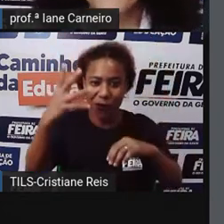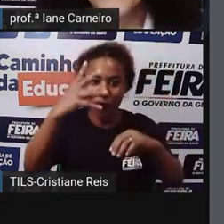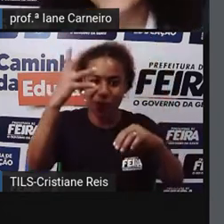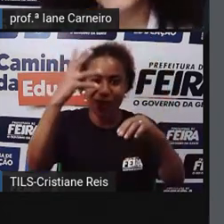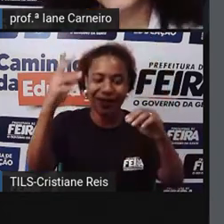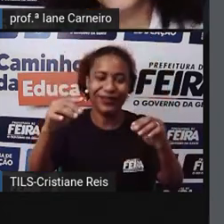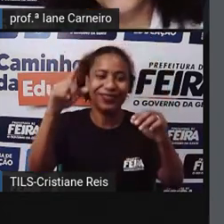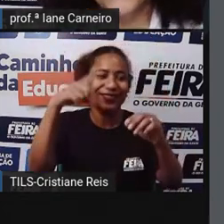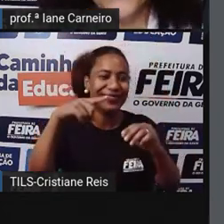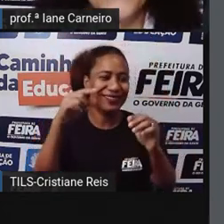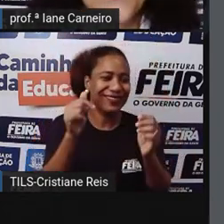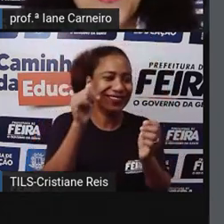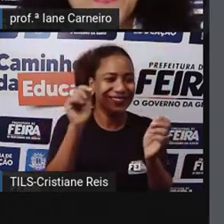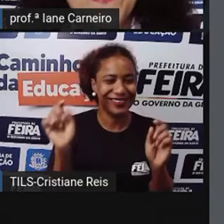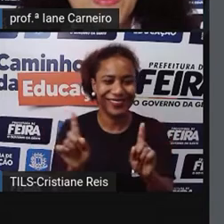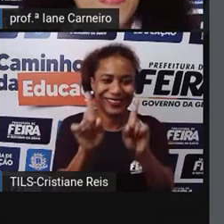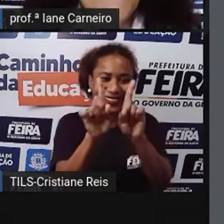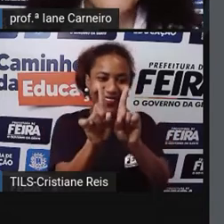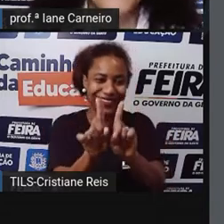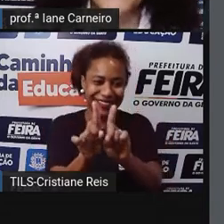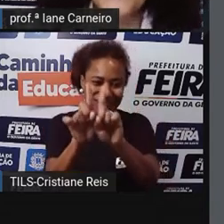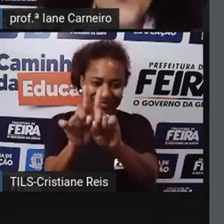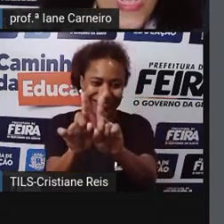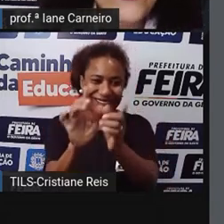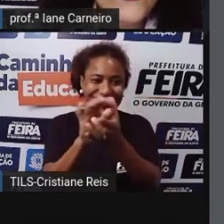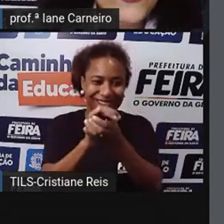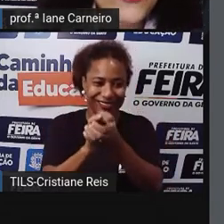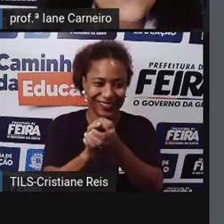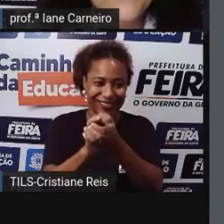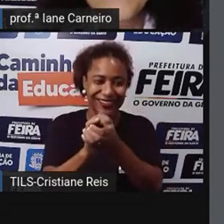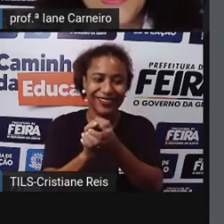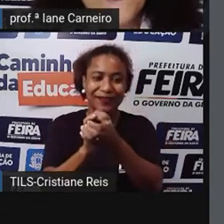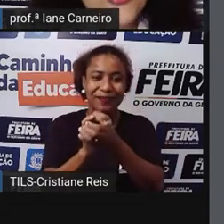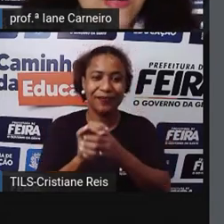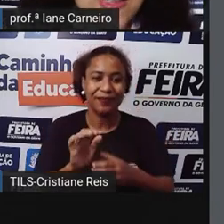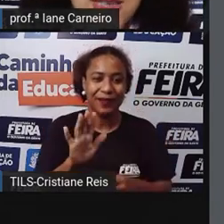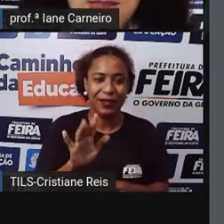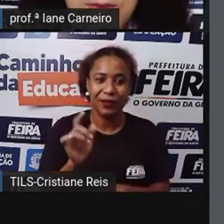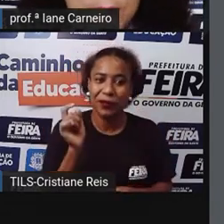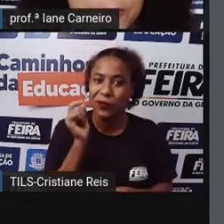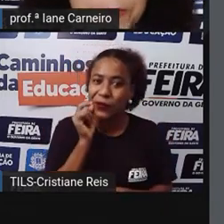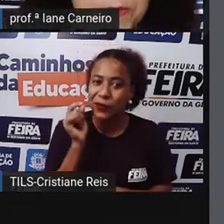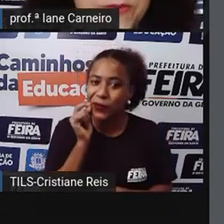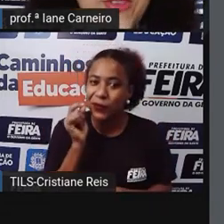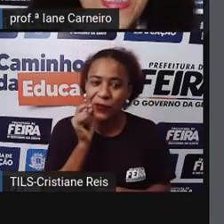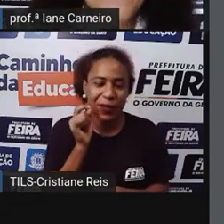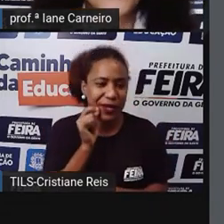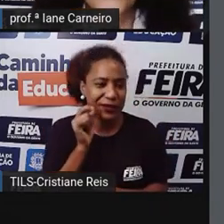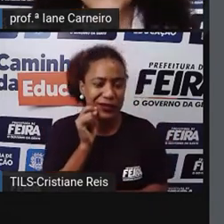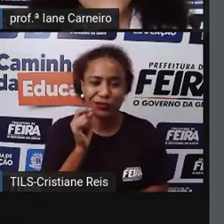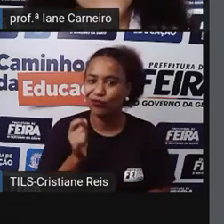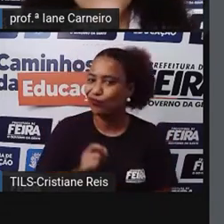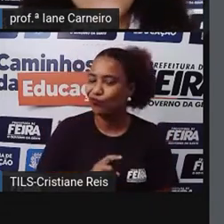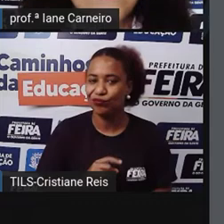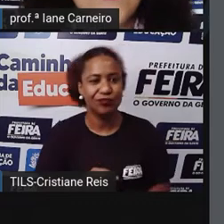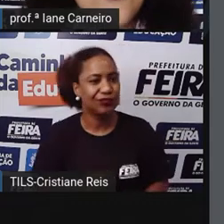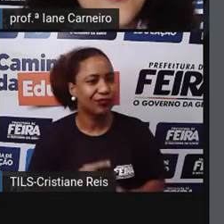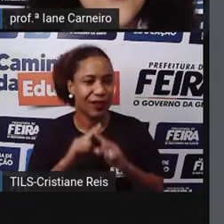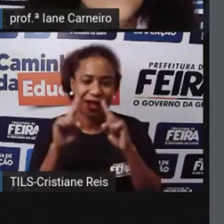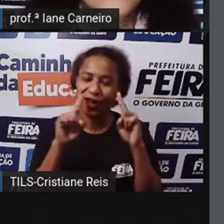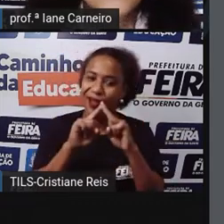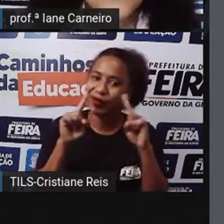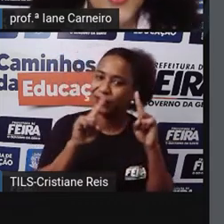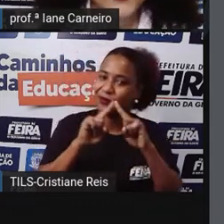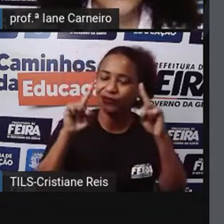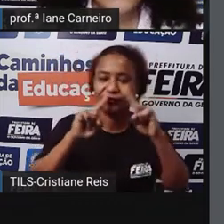Representando os noivos Mas o Ratinho não estava satisfeito Ficava toda hora dizendo